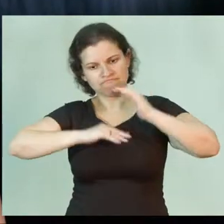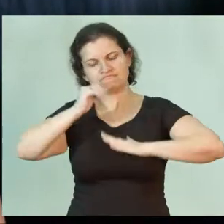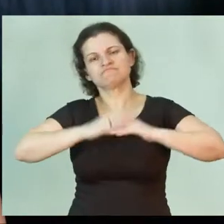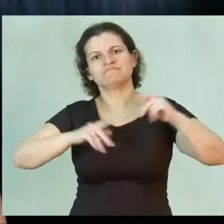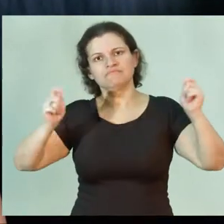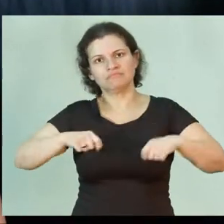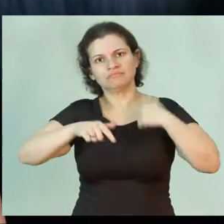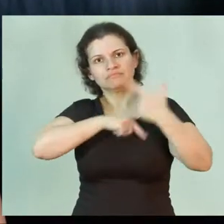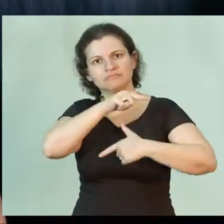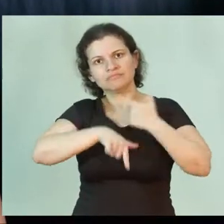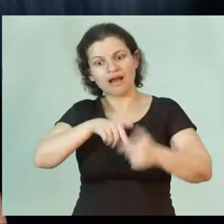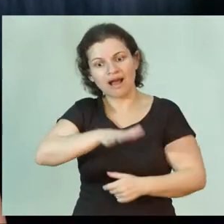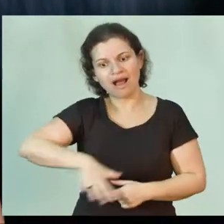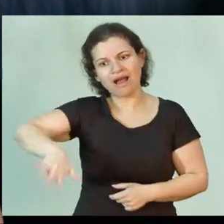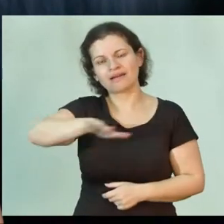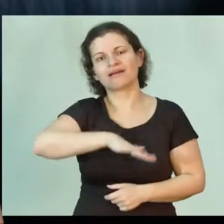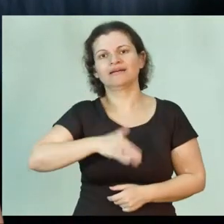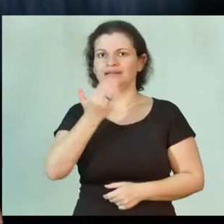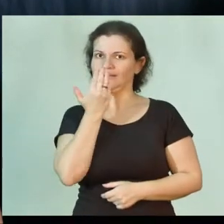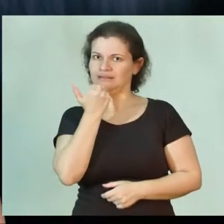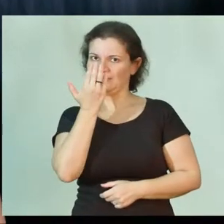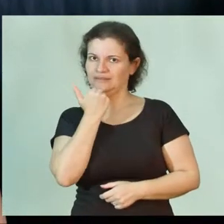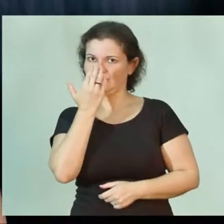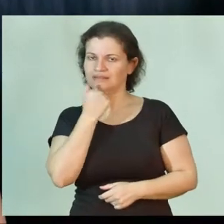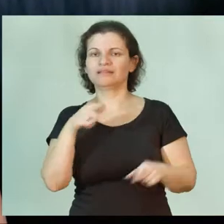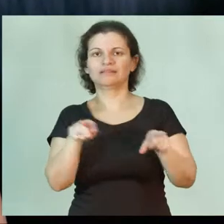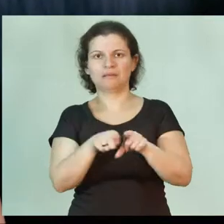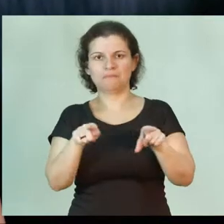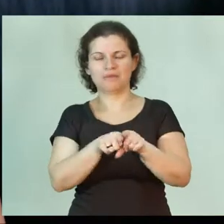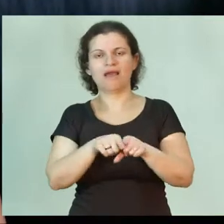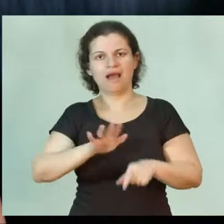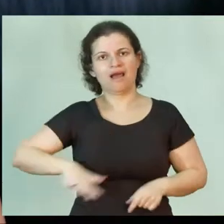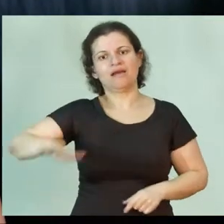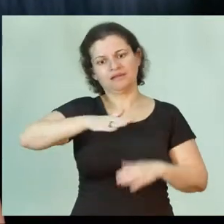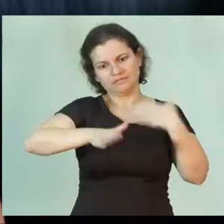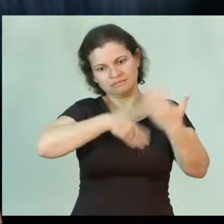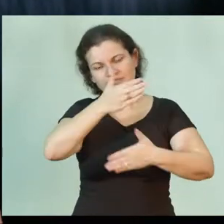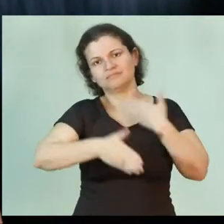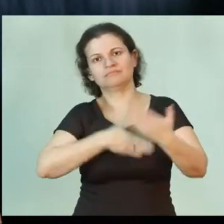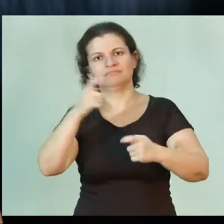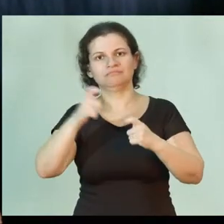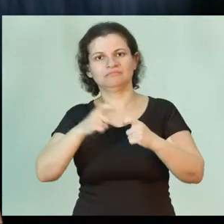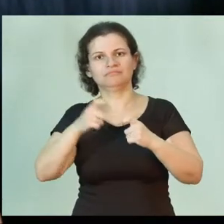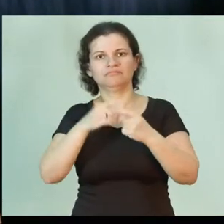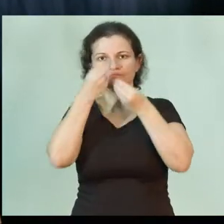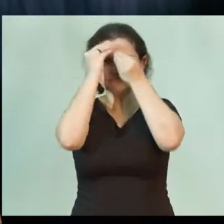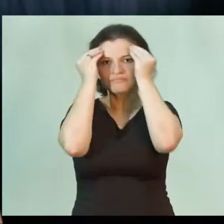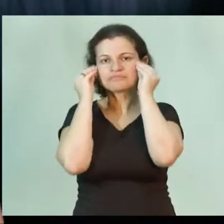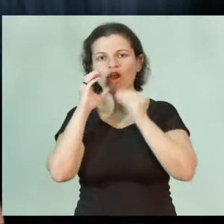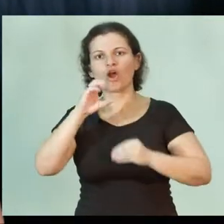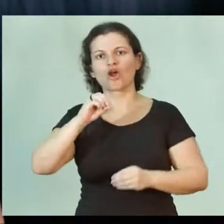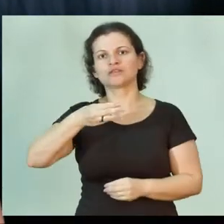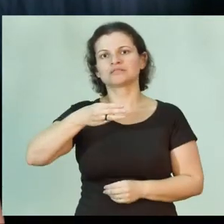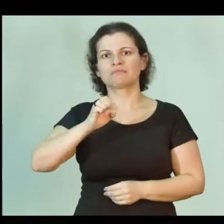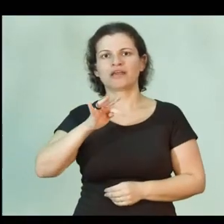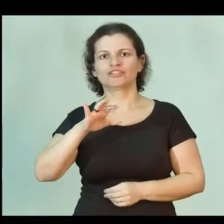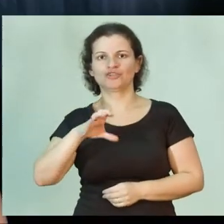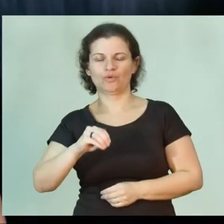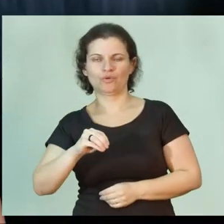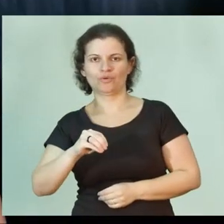tem habilitação para trabalhar na área de alimentos e na área de desenvolvimento de medicamentos e cosméticos.